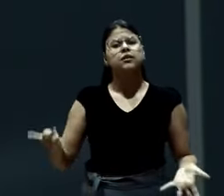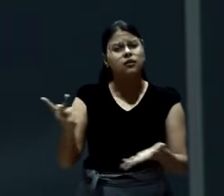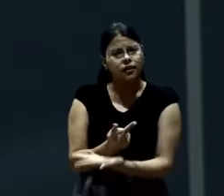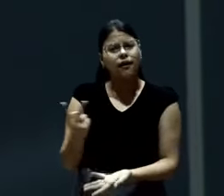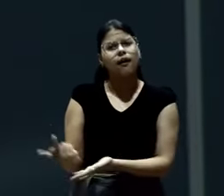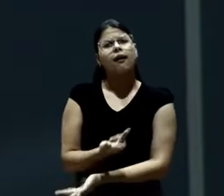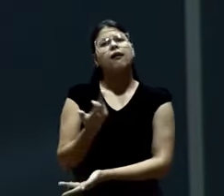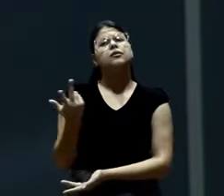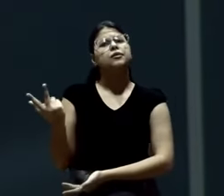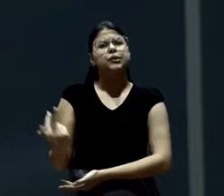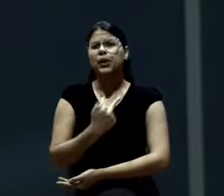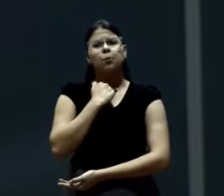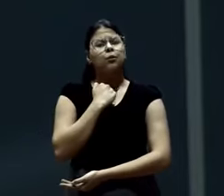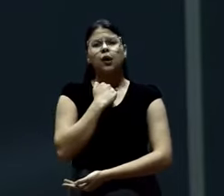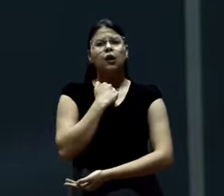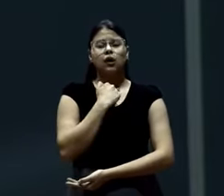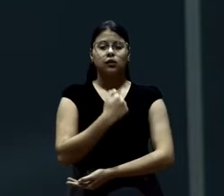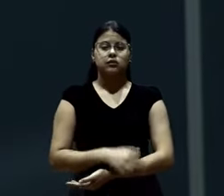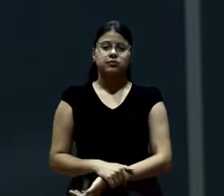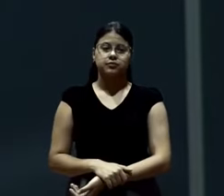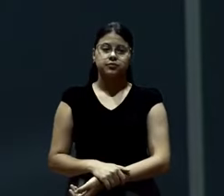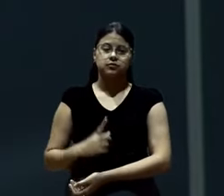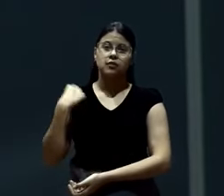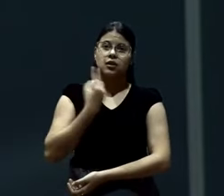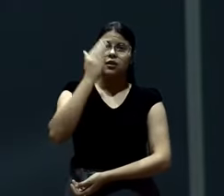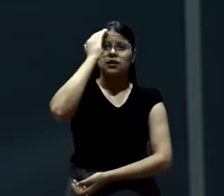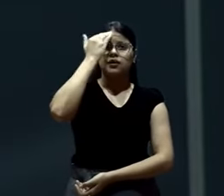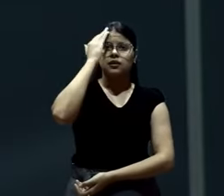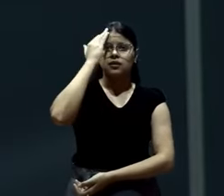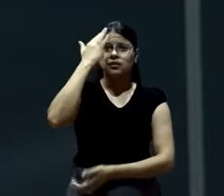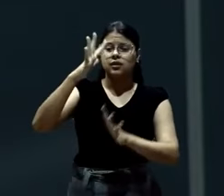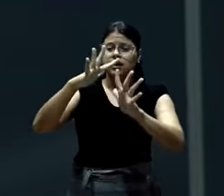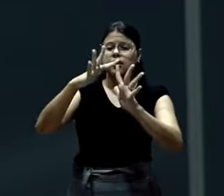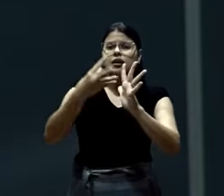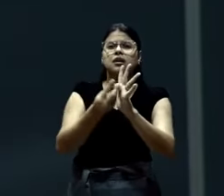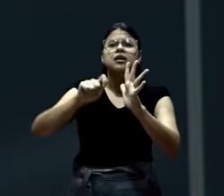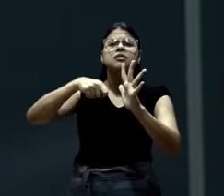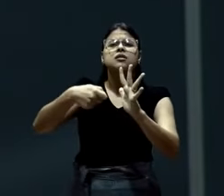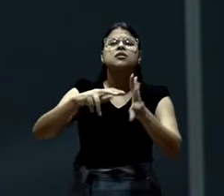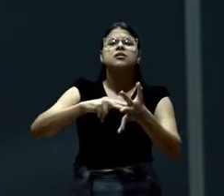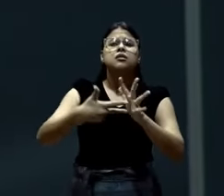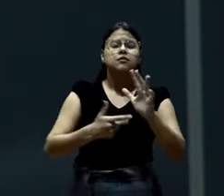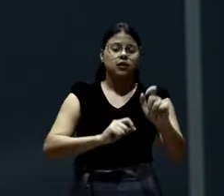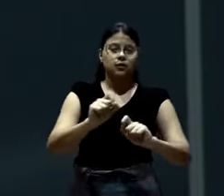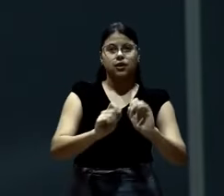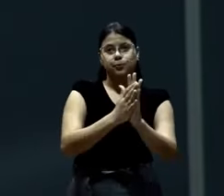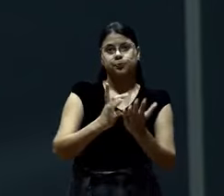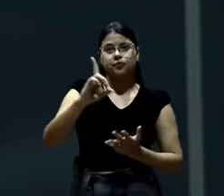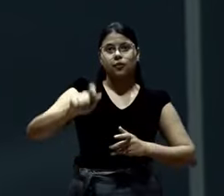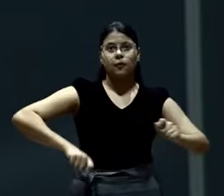nós precisamos entender o que é a igreja. Atos dos apóstolos,